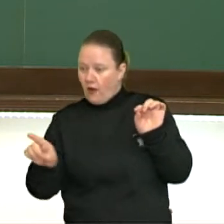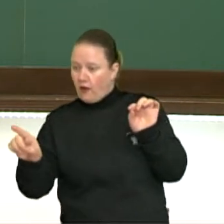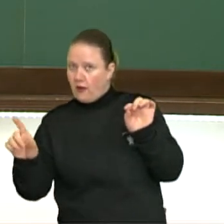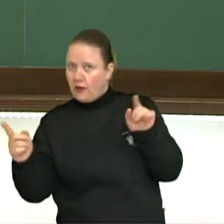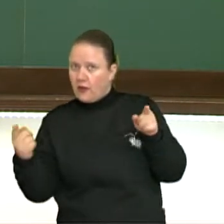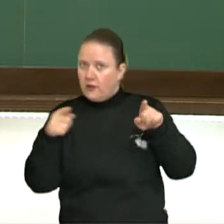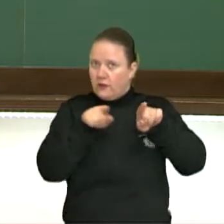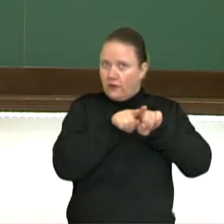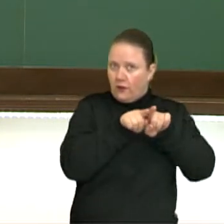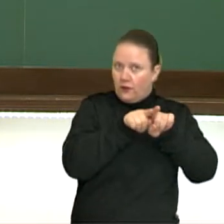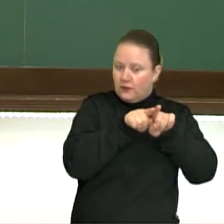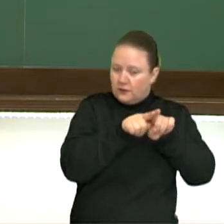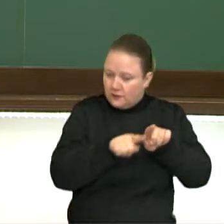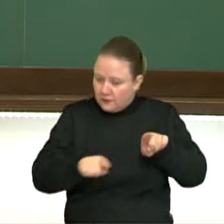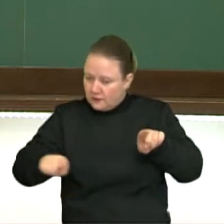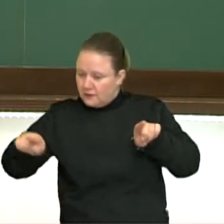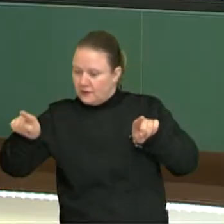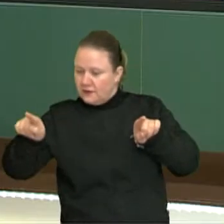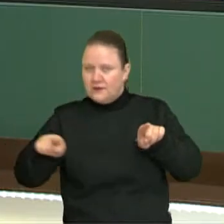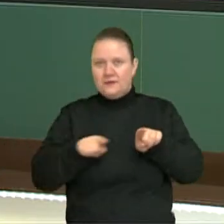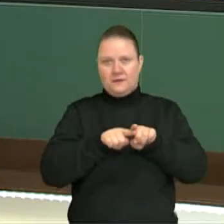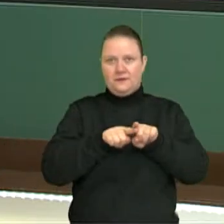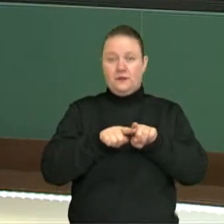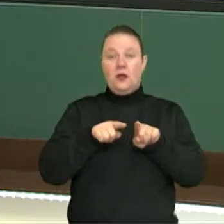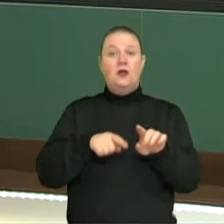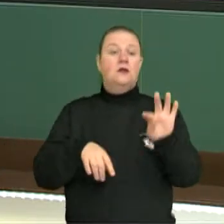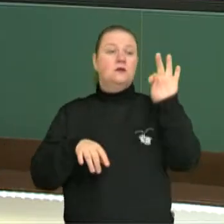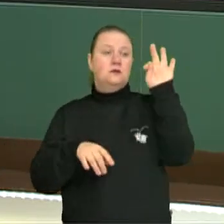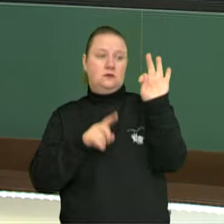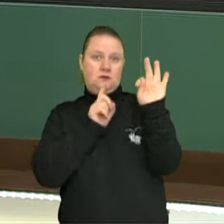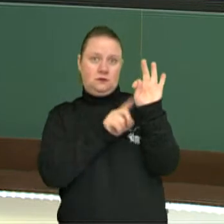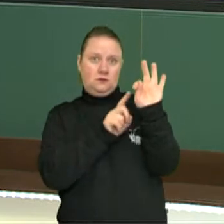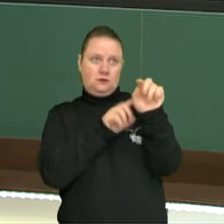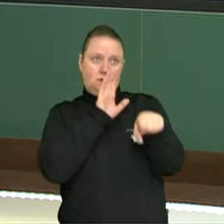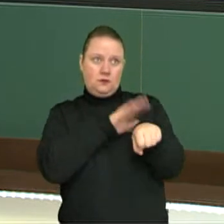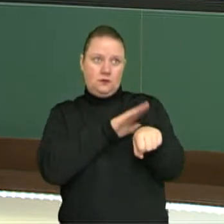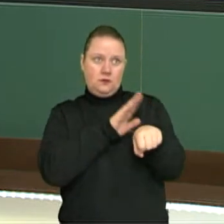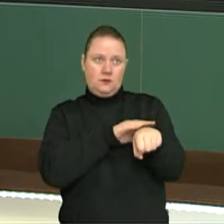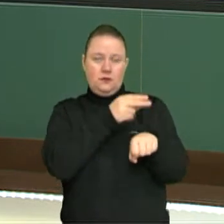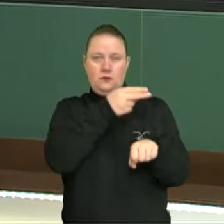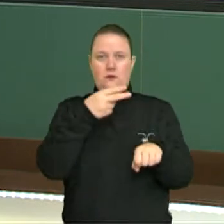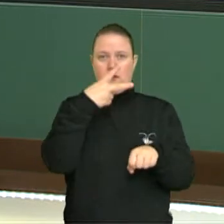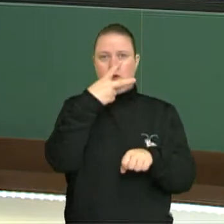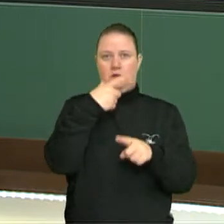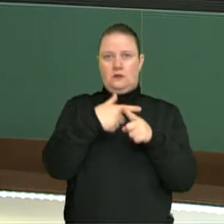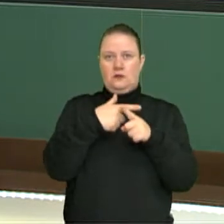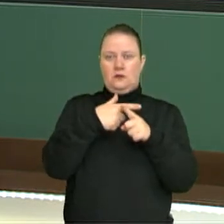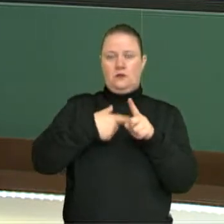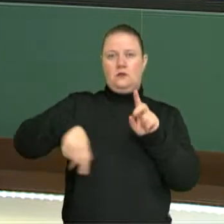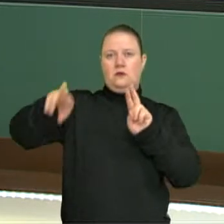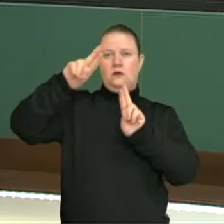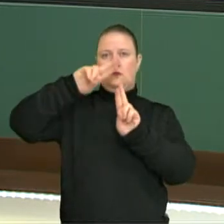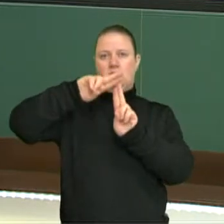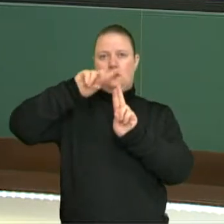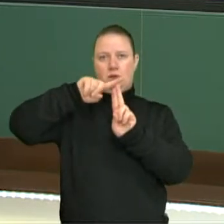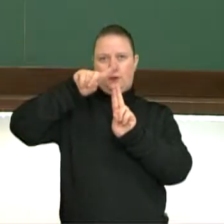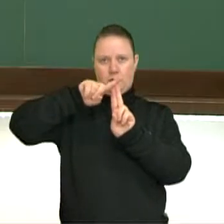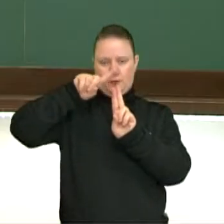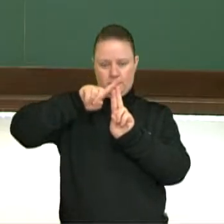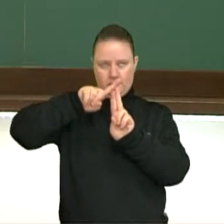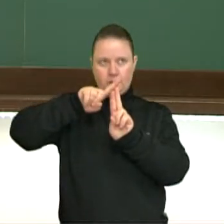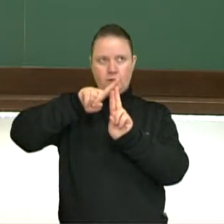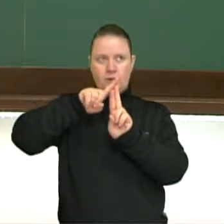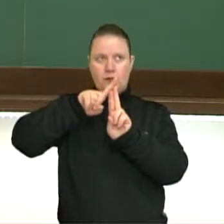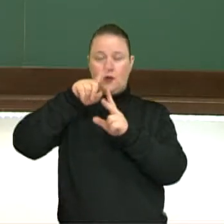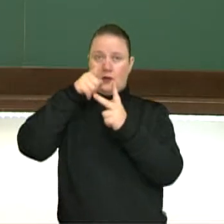aqui. Em que ele é determinado por T, que é o período, é igual a 2π raiz de L sobre G, né? Lembrando que o L é o comprimento